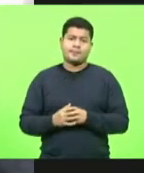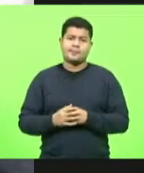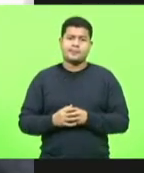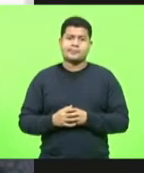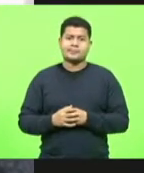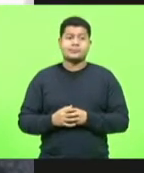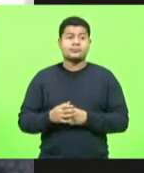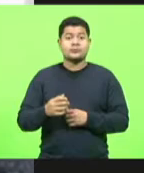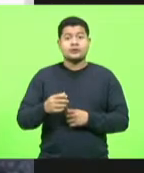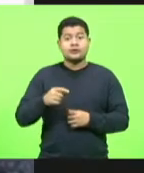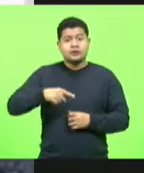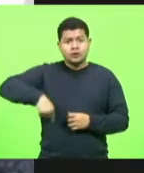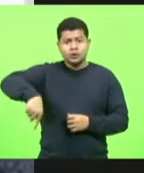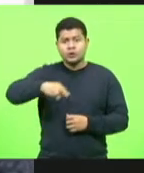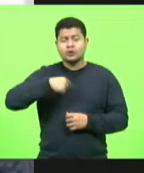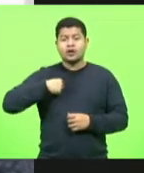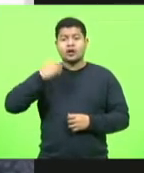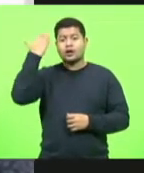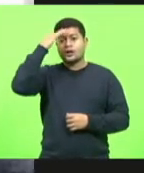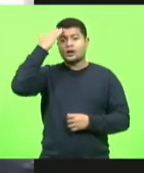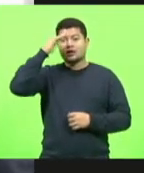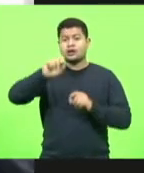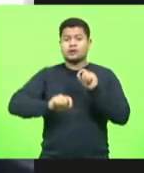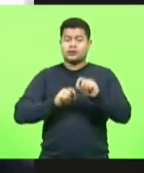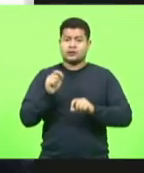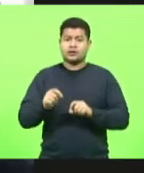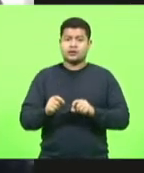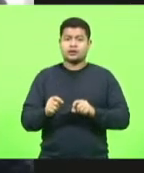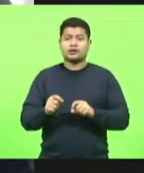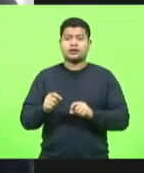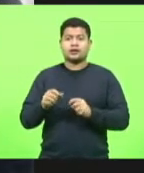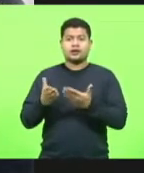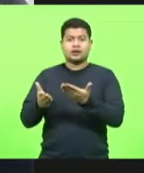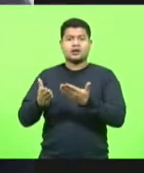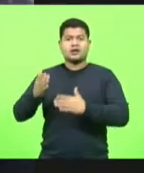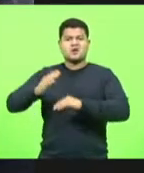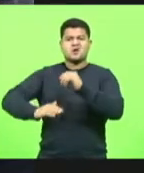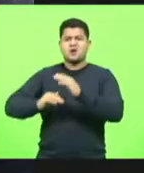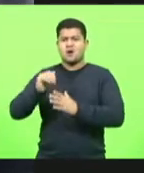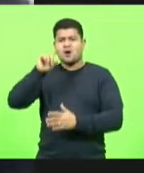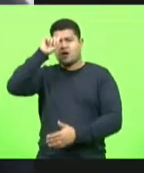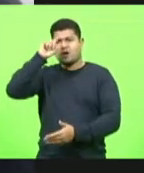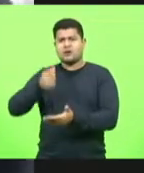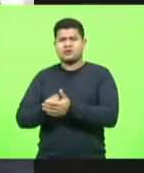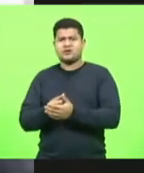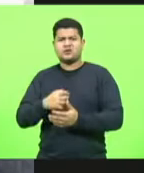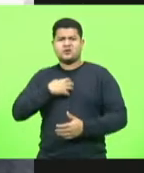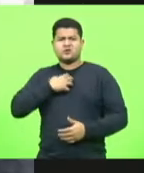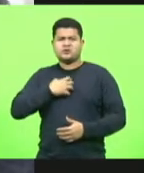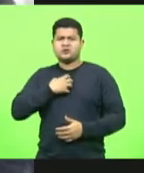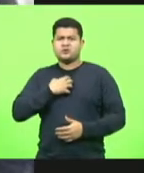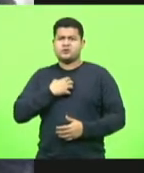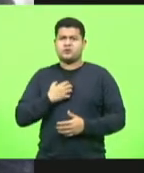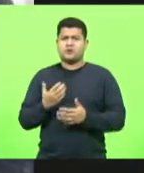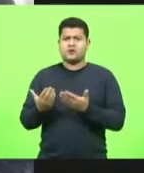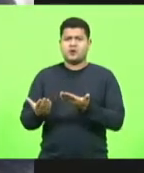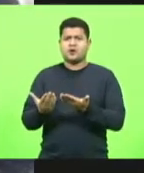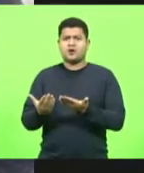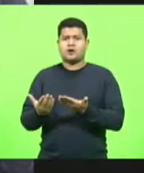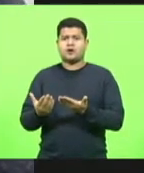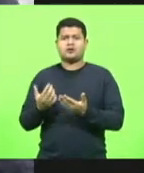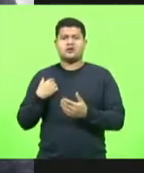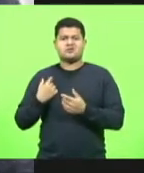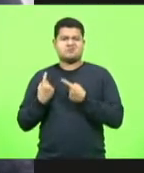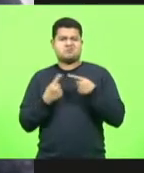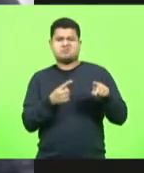Nós entendemos de que a atitude raivosa, a atitude espúria,